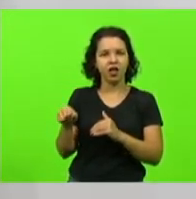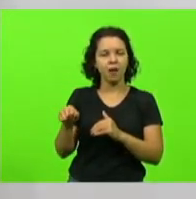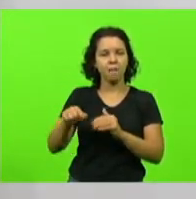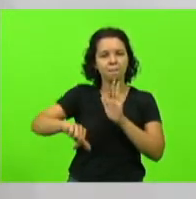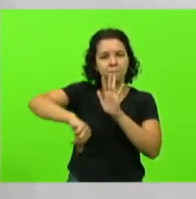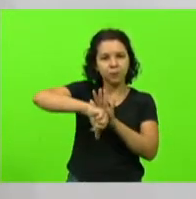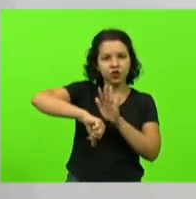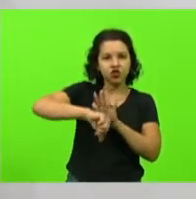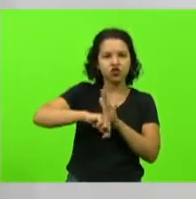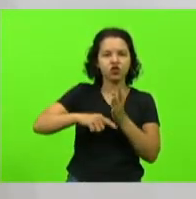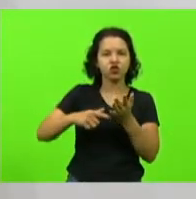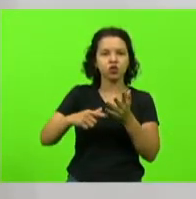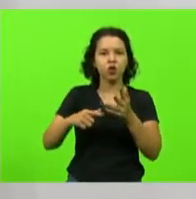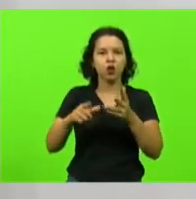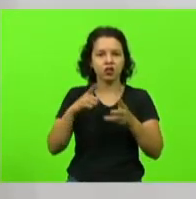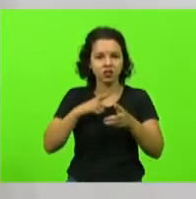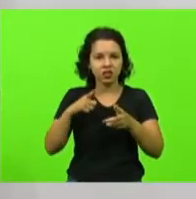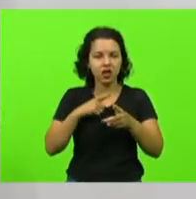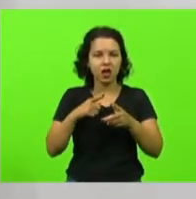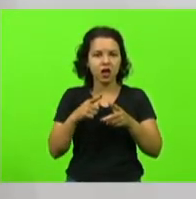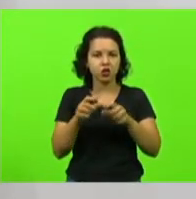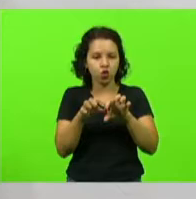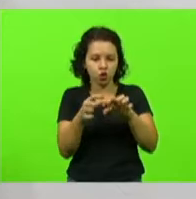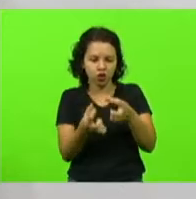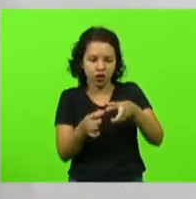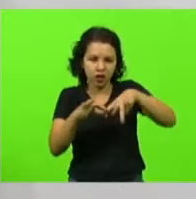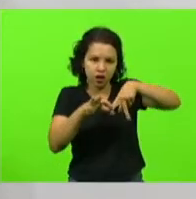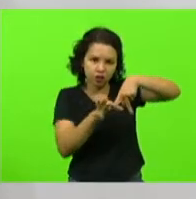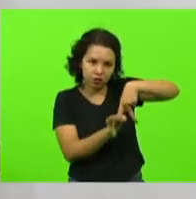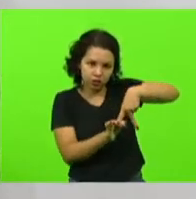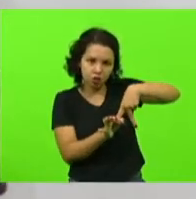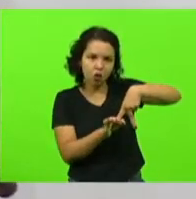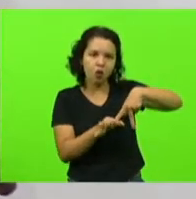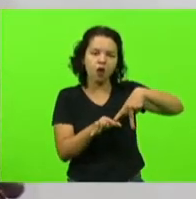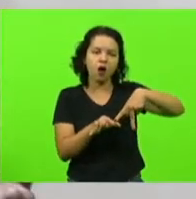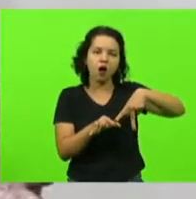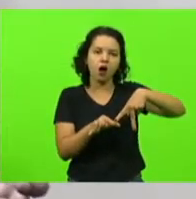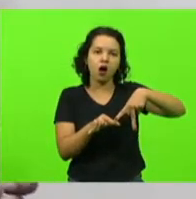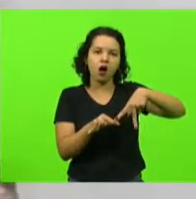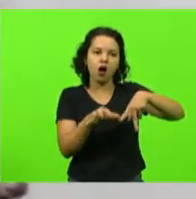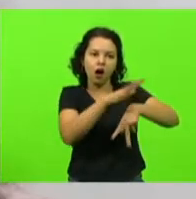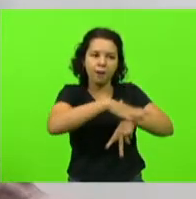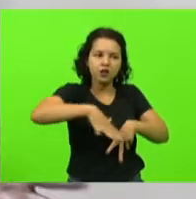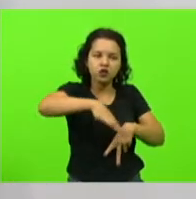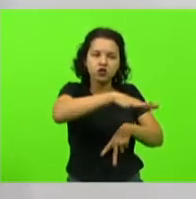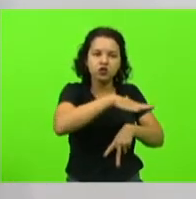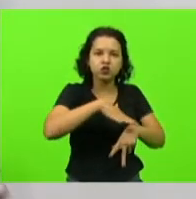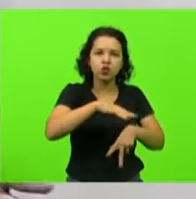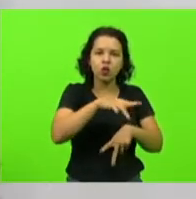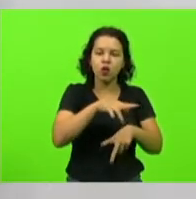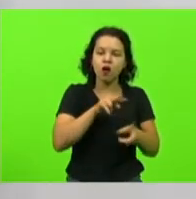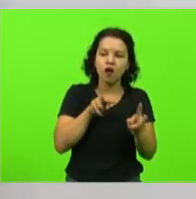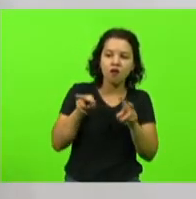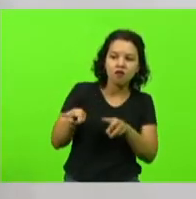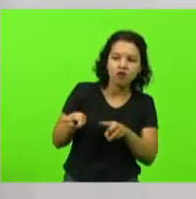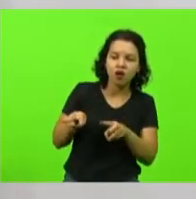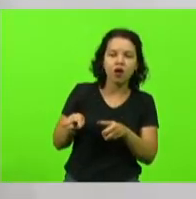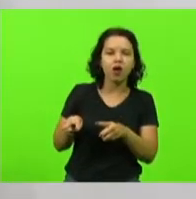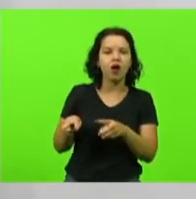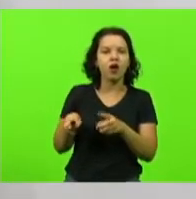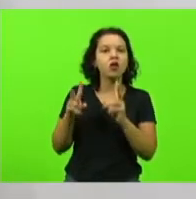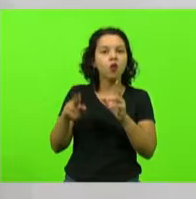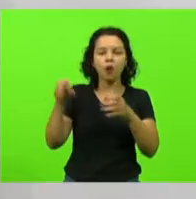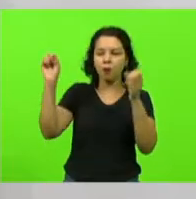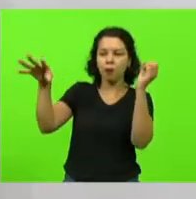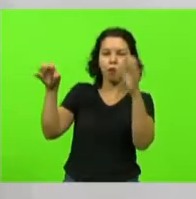indivíduo com uma tornozeleira eletrônica em volta dele as pessoas da sua corja, da sua laia ficam julgando confete e elogiando